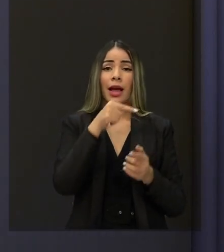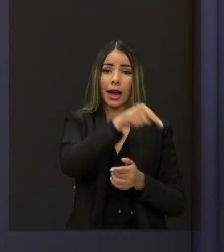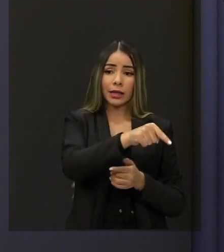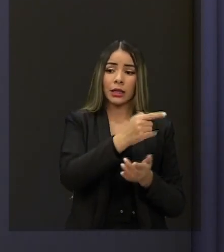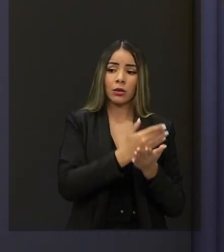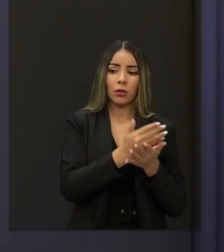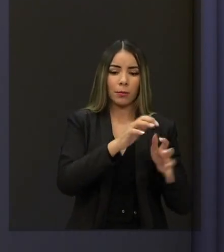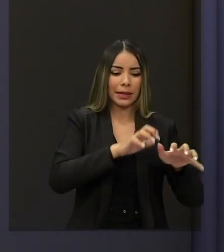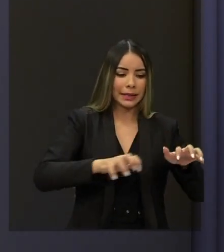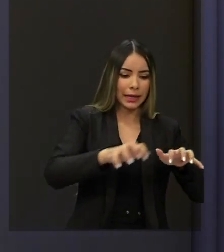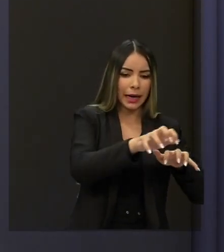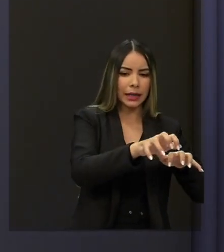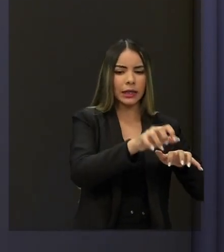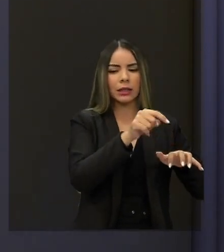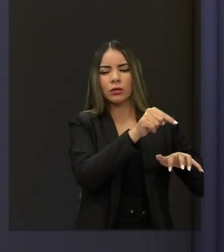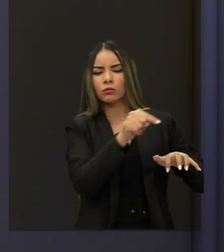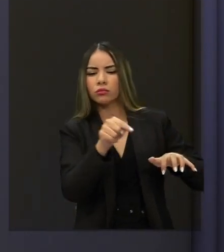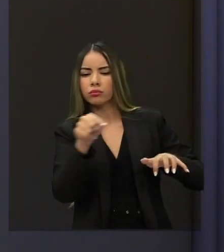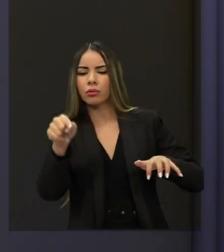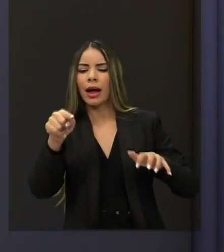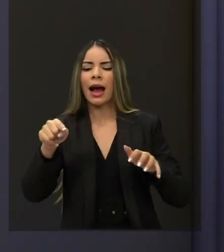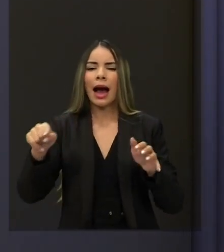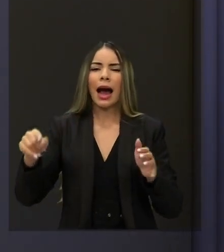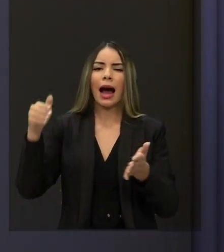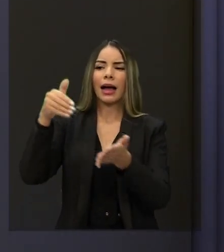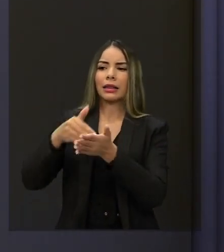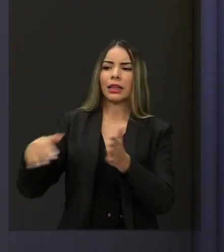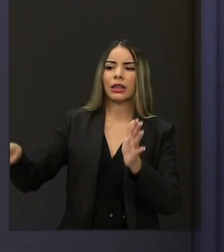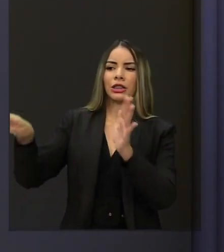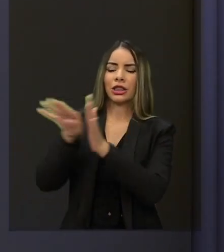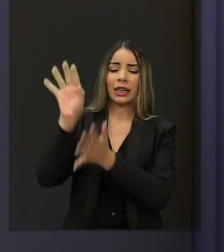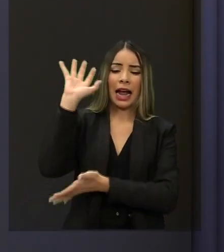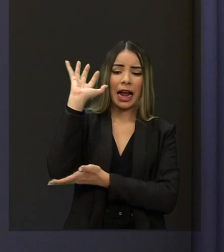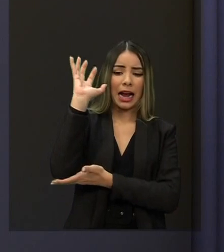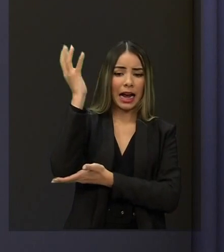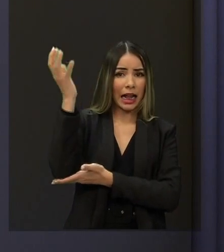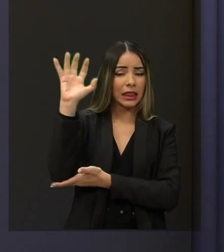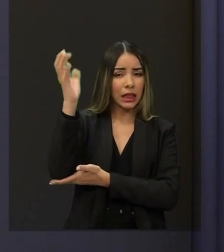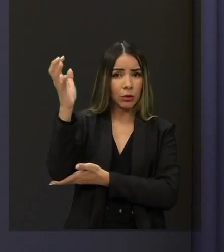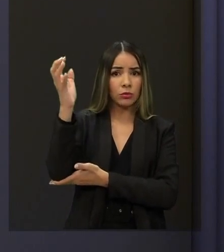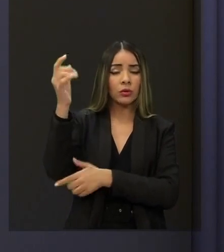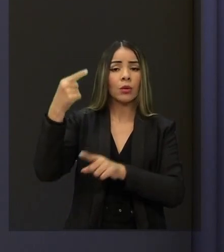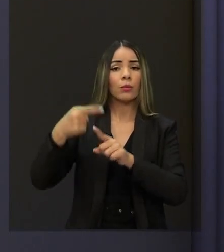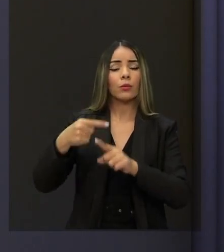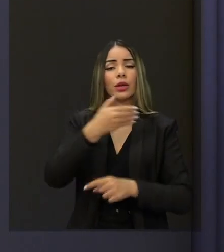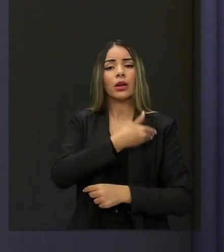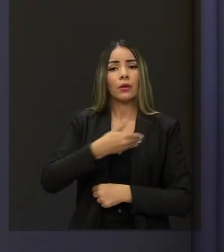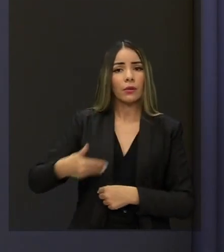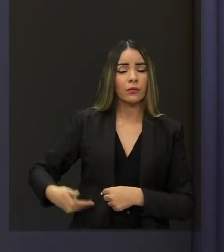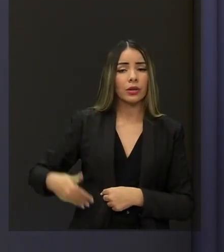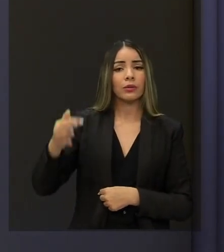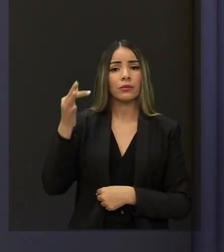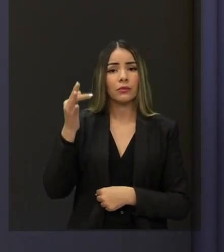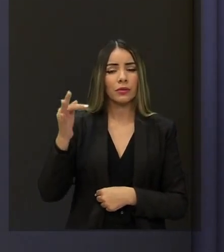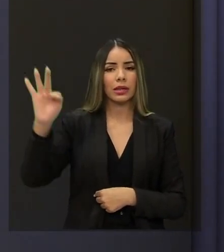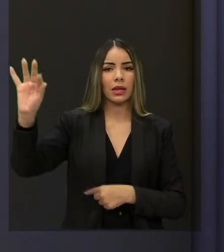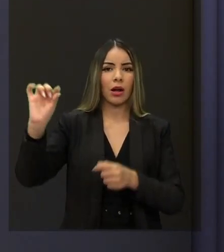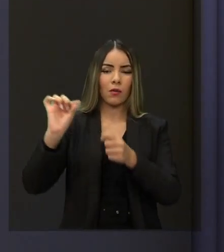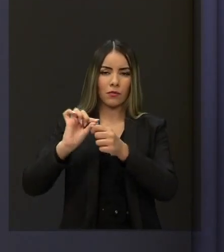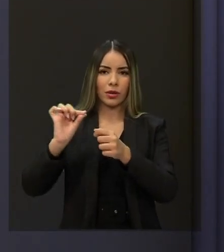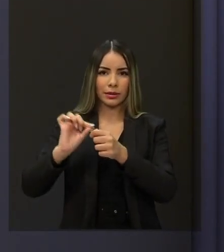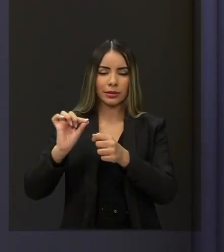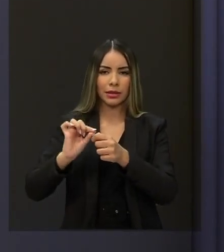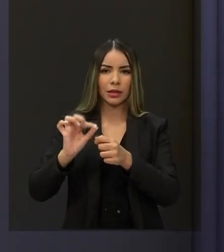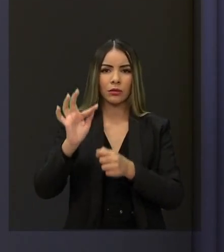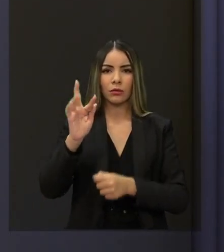subindo pelo sertão até chegar à região de Crateus, onde o governo federal está fazendo o lago de fronteira. portanto nós precisamos ter grandes